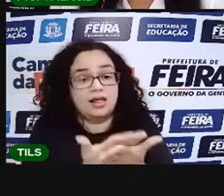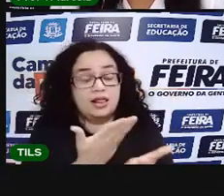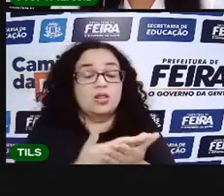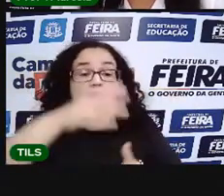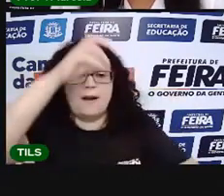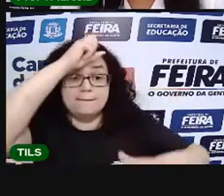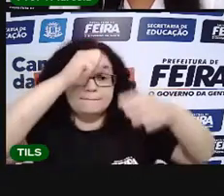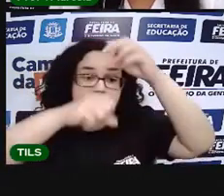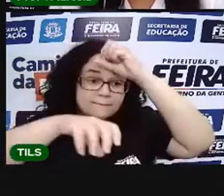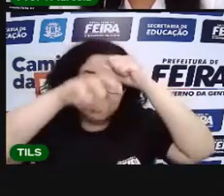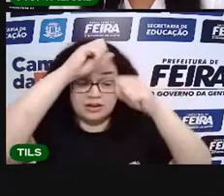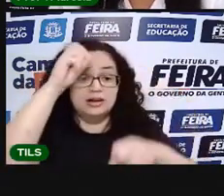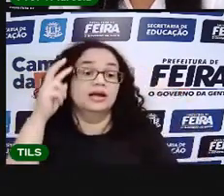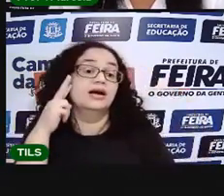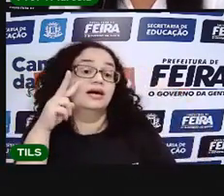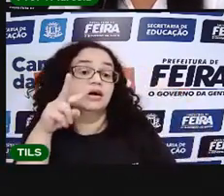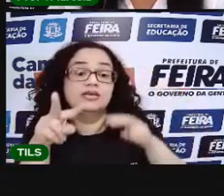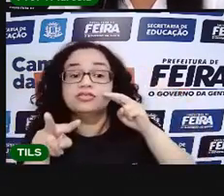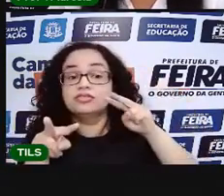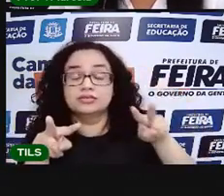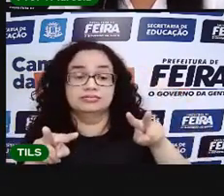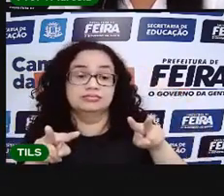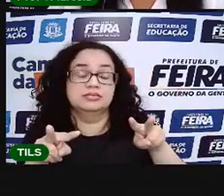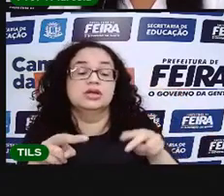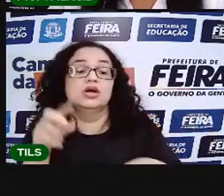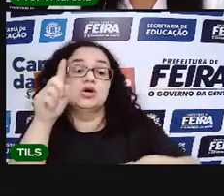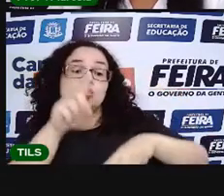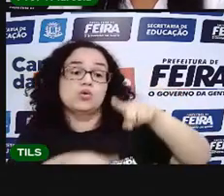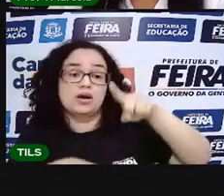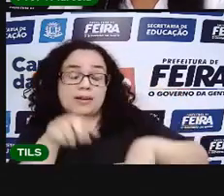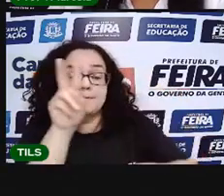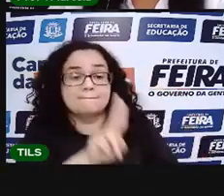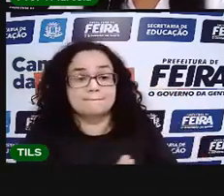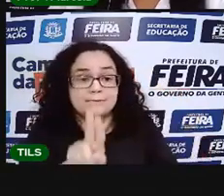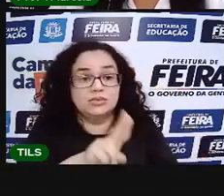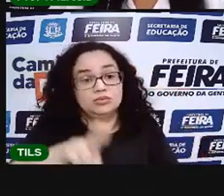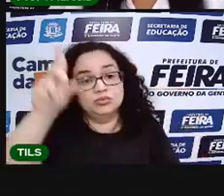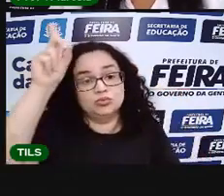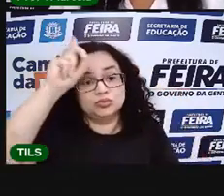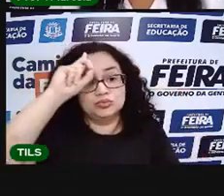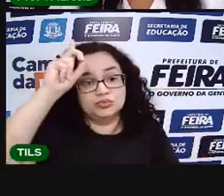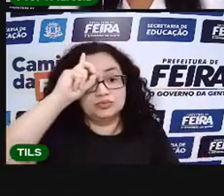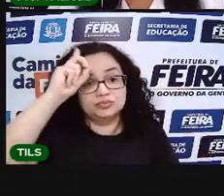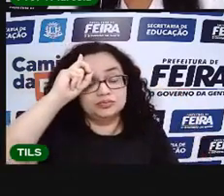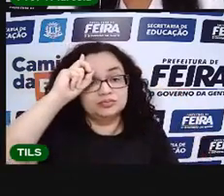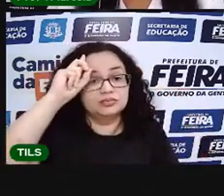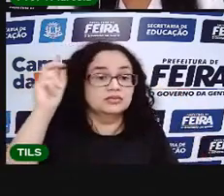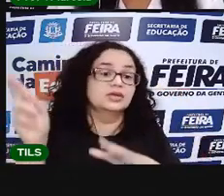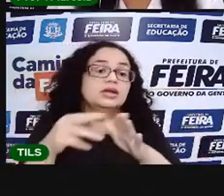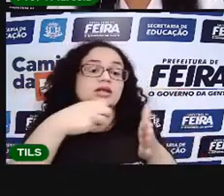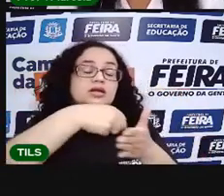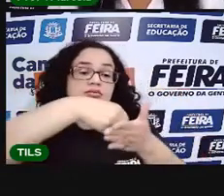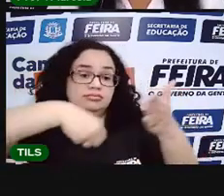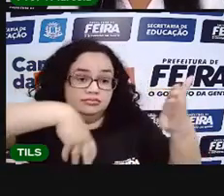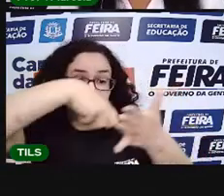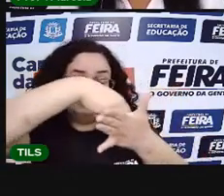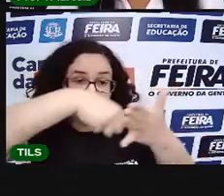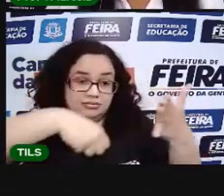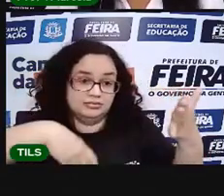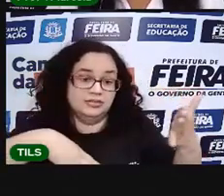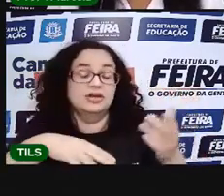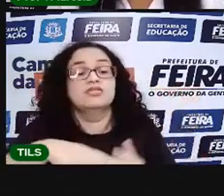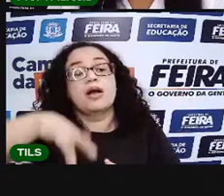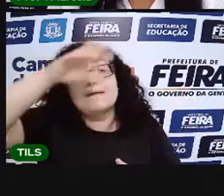aprender a identificar os objetos que a gente usa no dia a dia para realizar as nossas tarefas. Vai